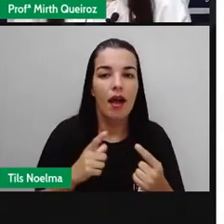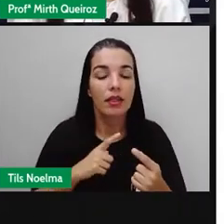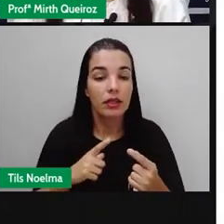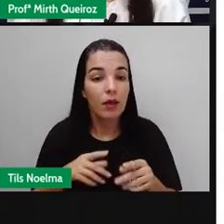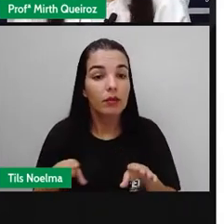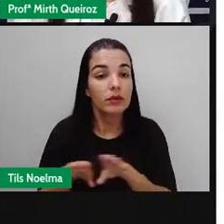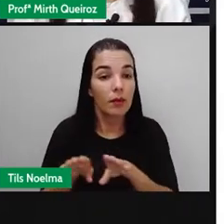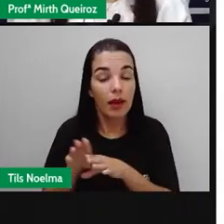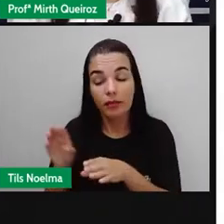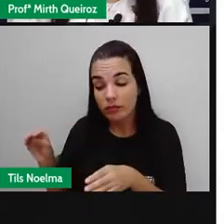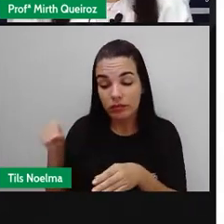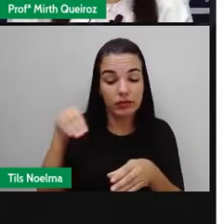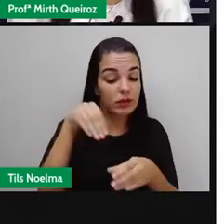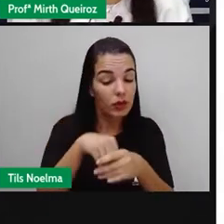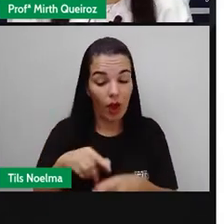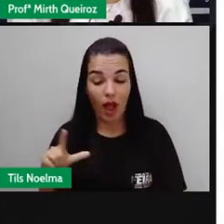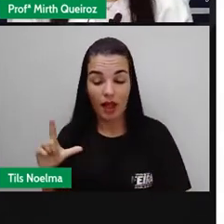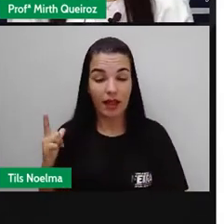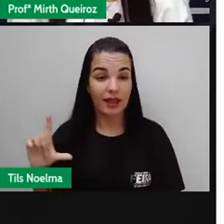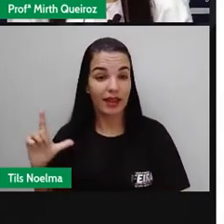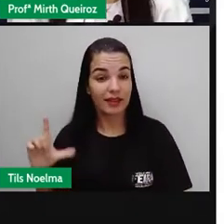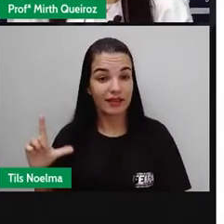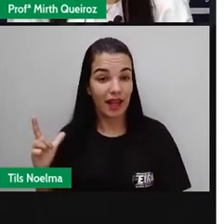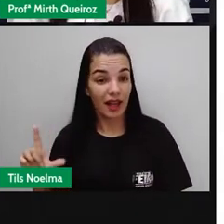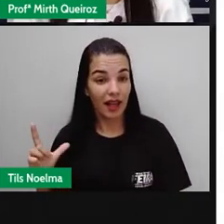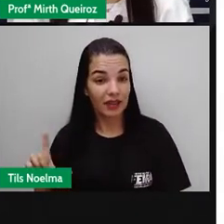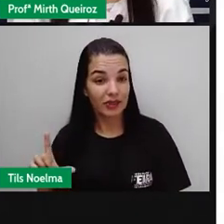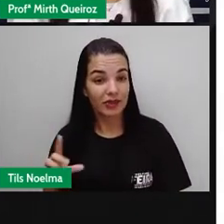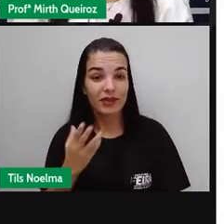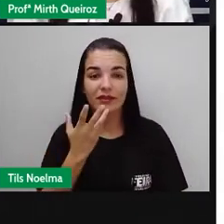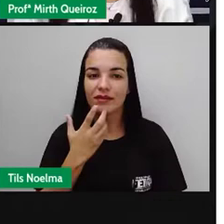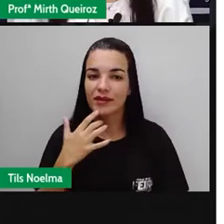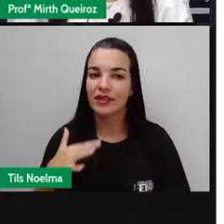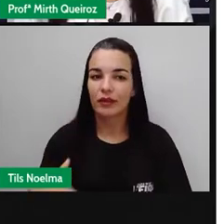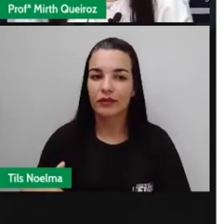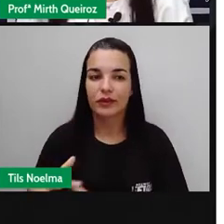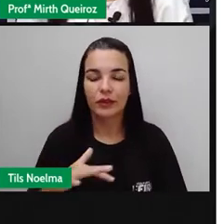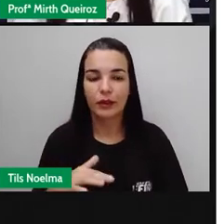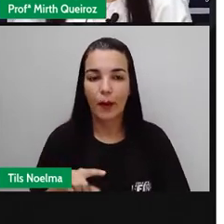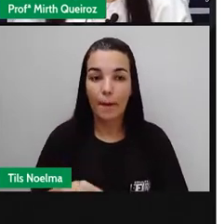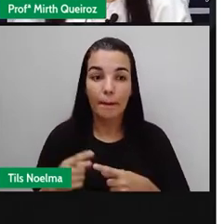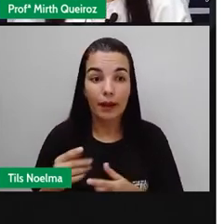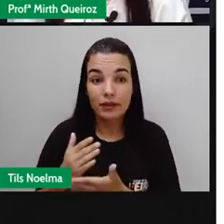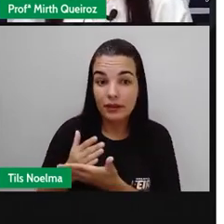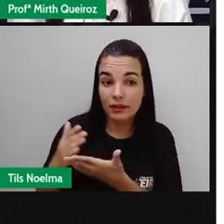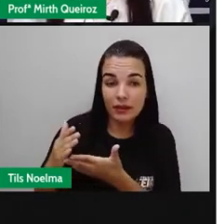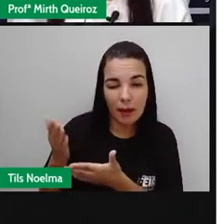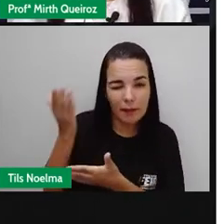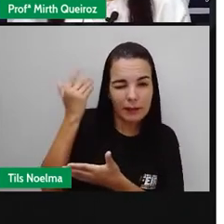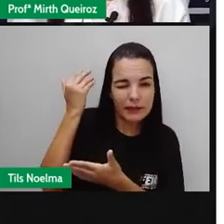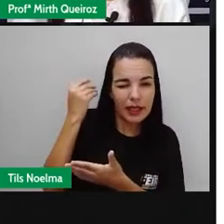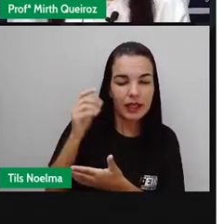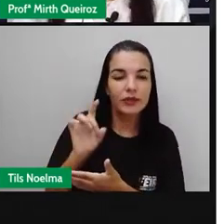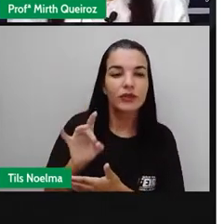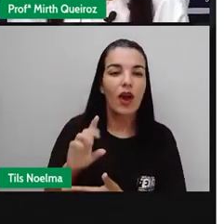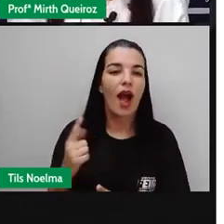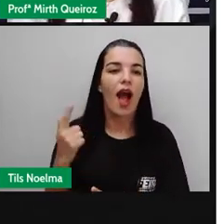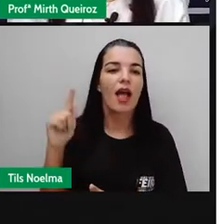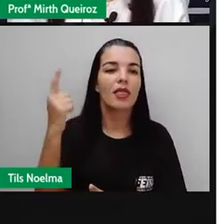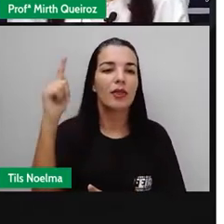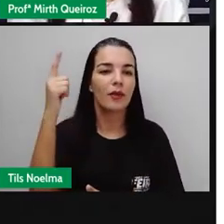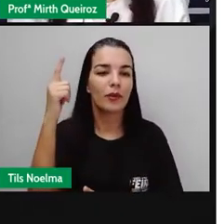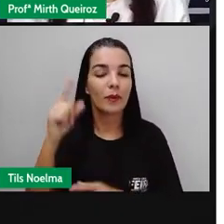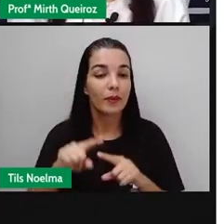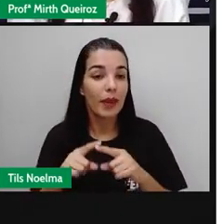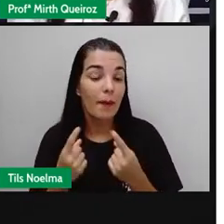fazer parte da literatura infantil. Mas, inicialmente, não foram feitos para crianças, não. Só que mesmo se tratando de uma